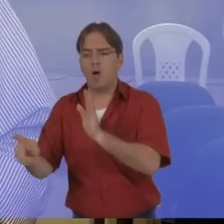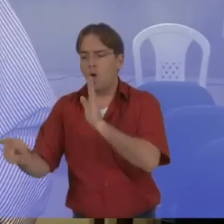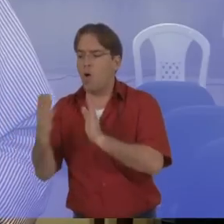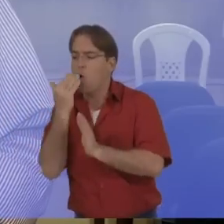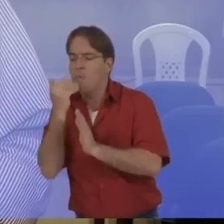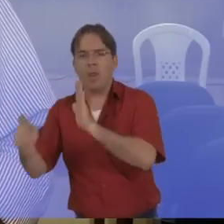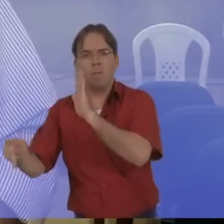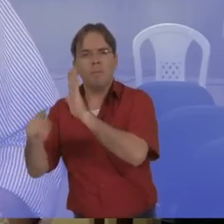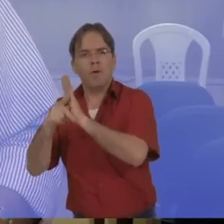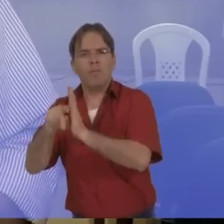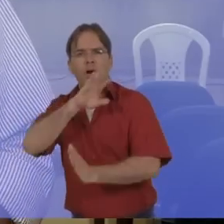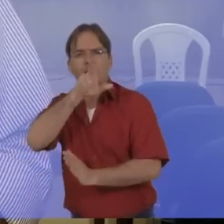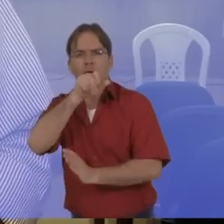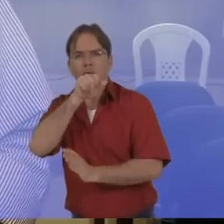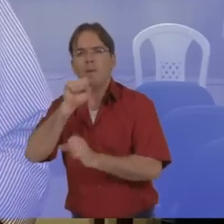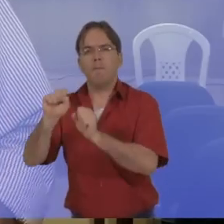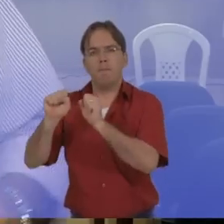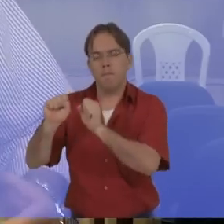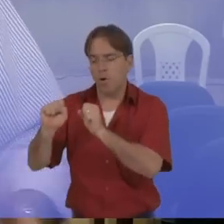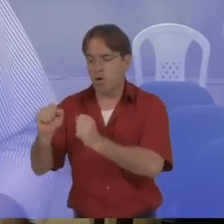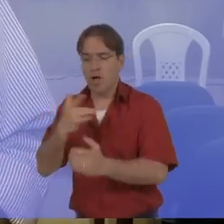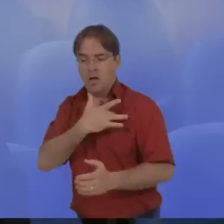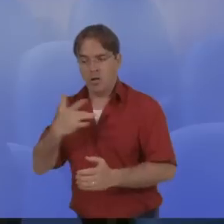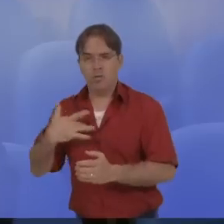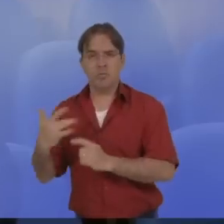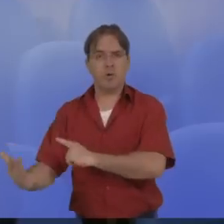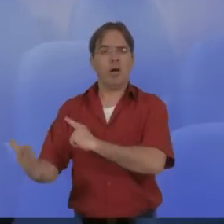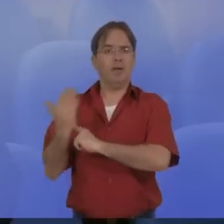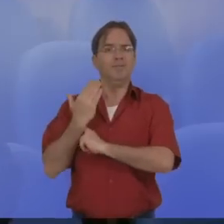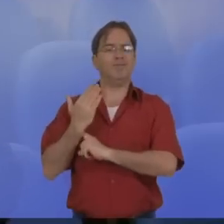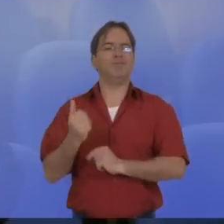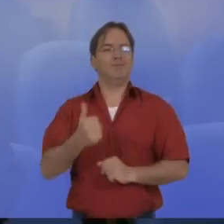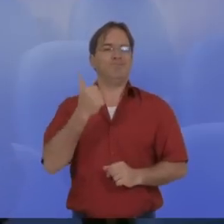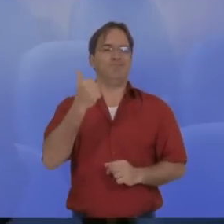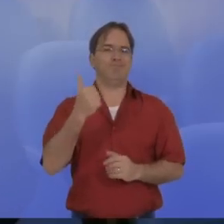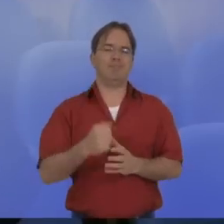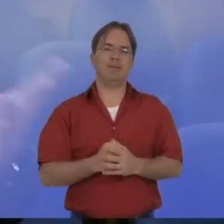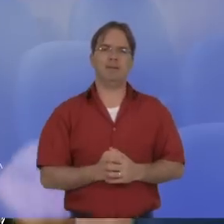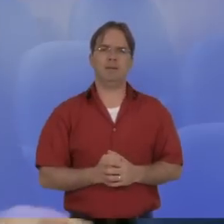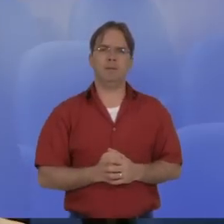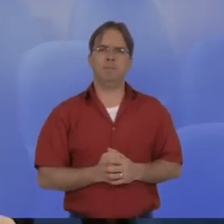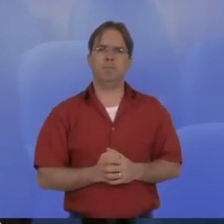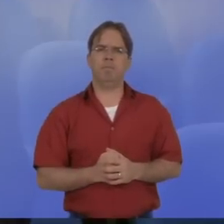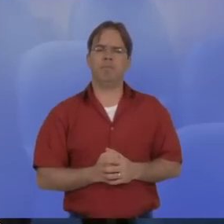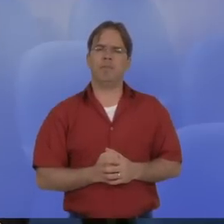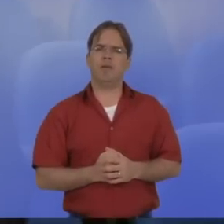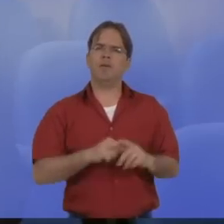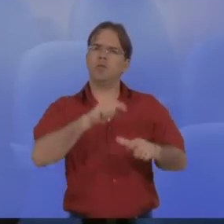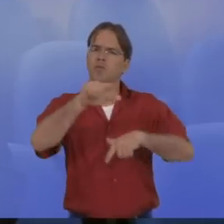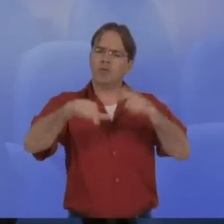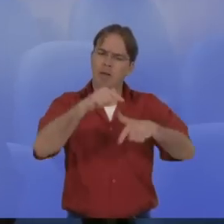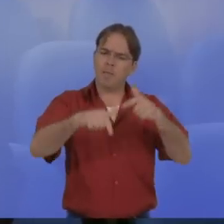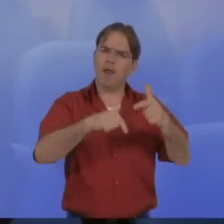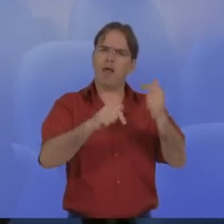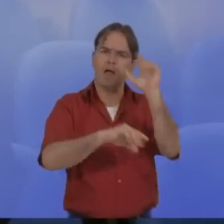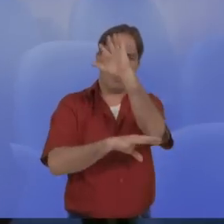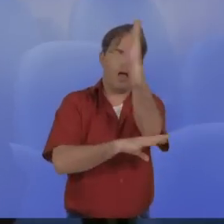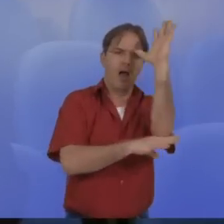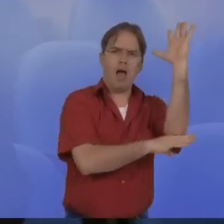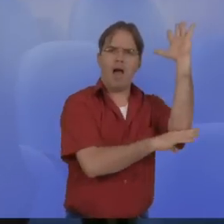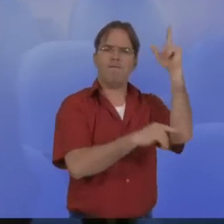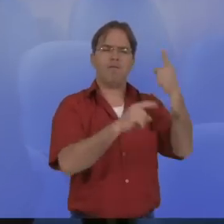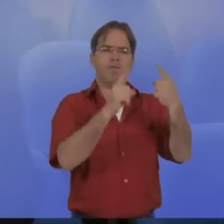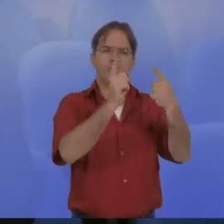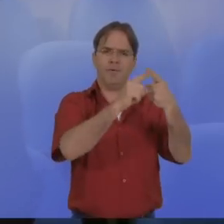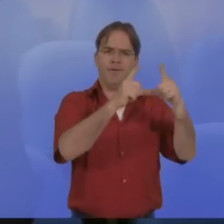verdadeiramente nutritivas. Nós trabalhamos com vários tecidos dessa planta, as flores, as folhas